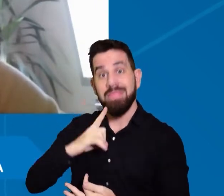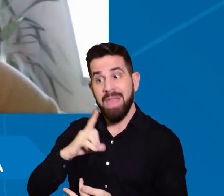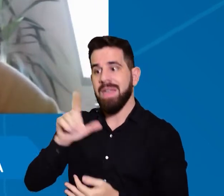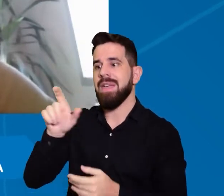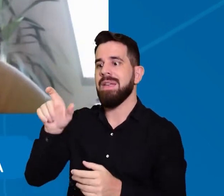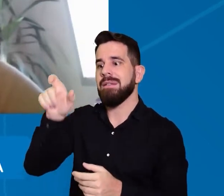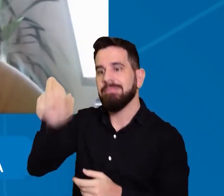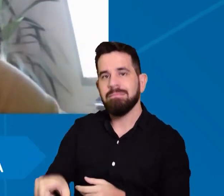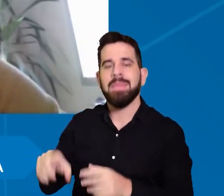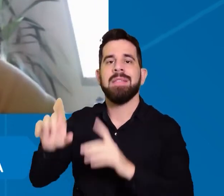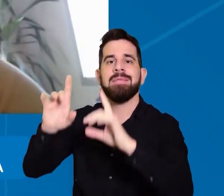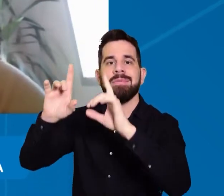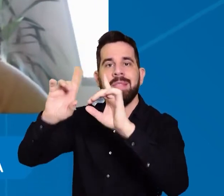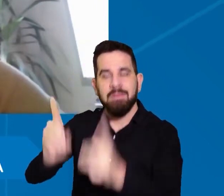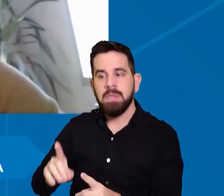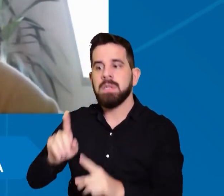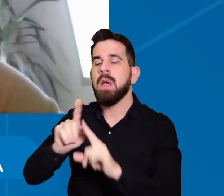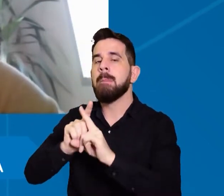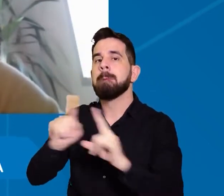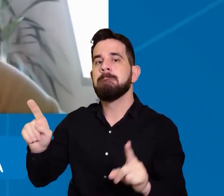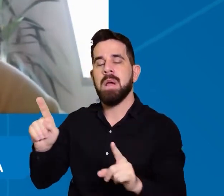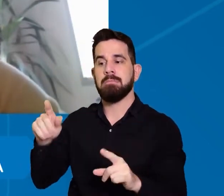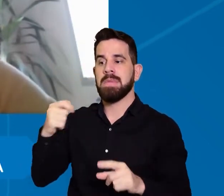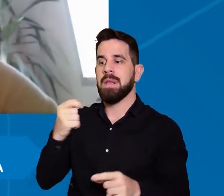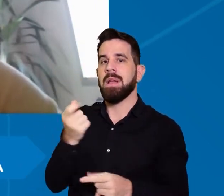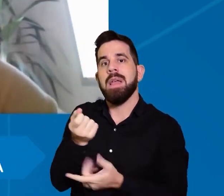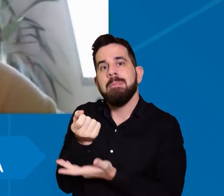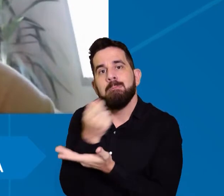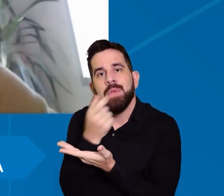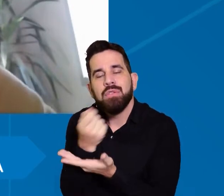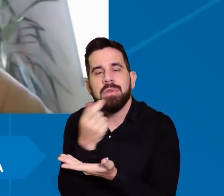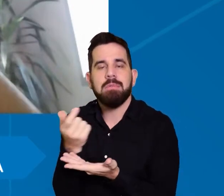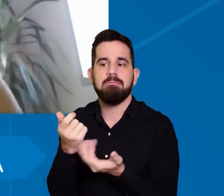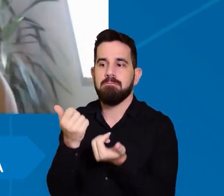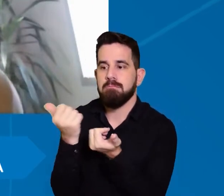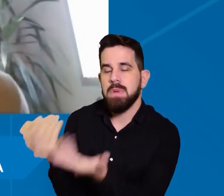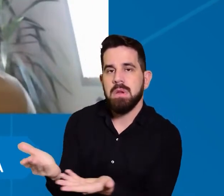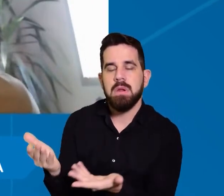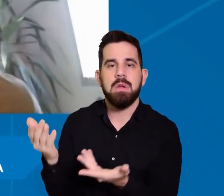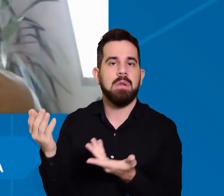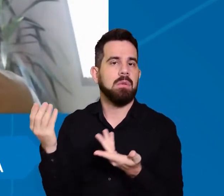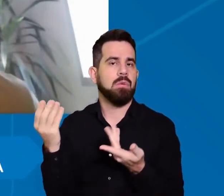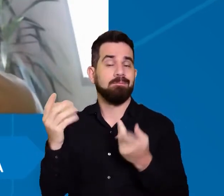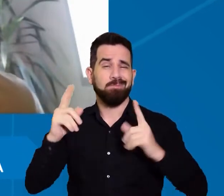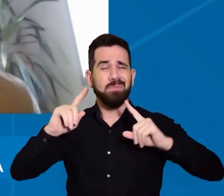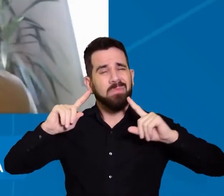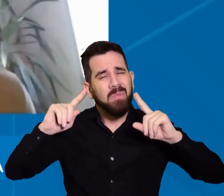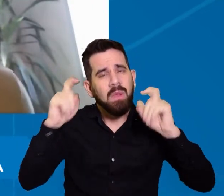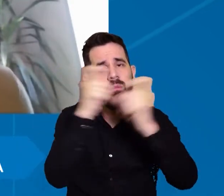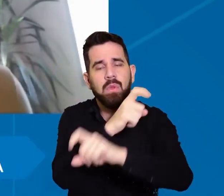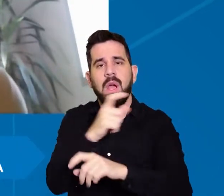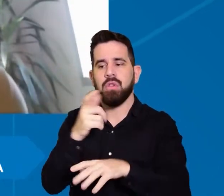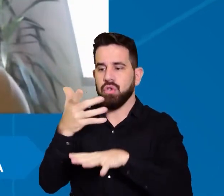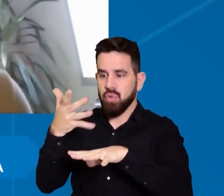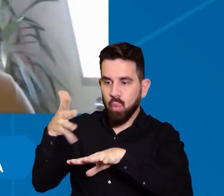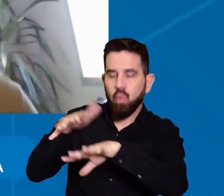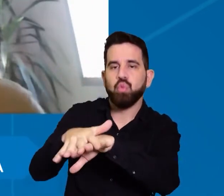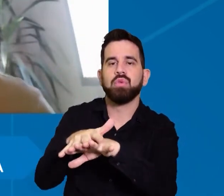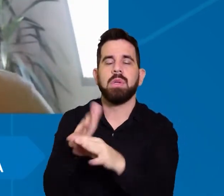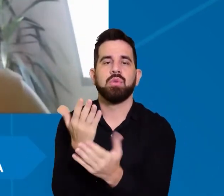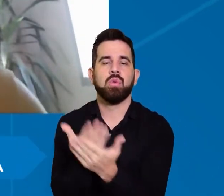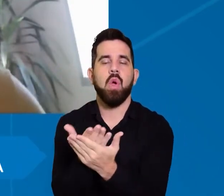medicamento, da saúde pública, não é? A dificuldade de inclusão escolar de pessoas com